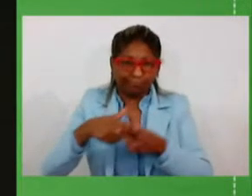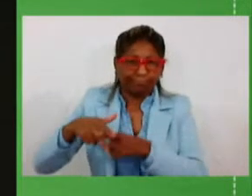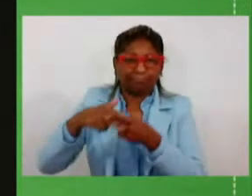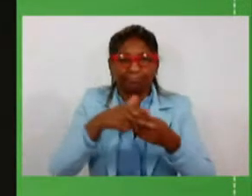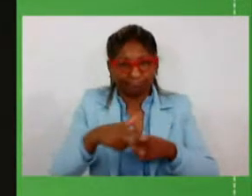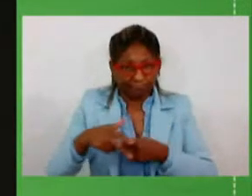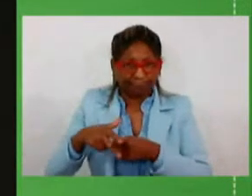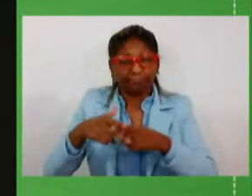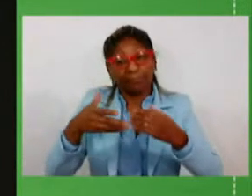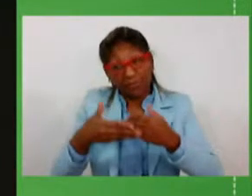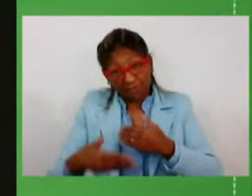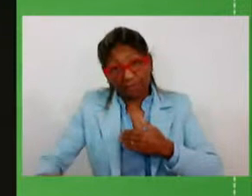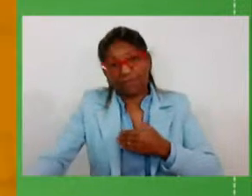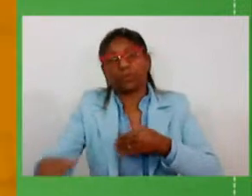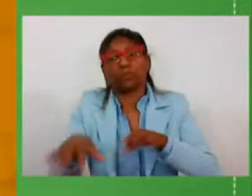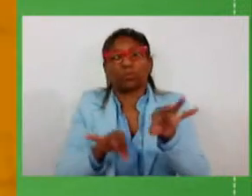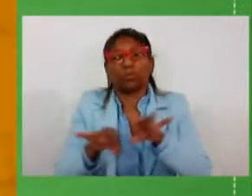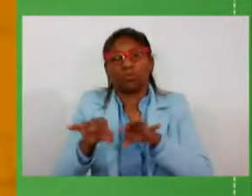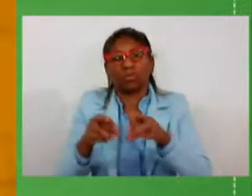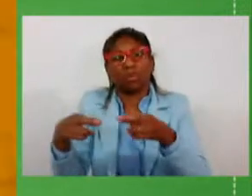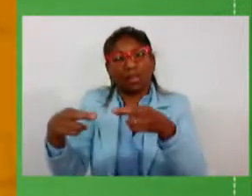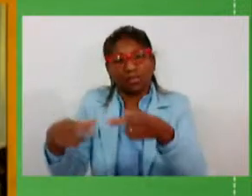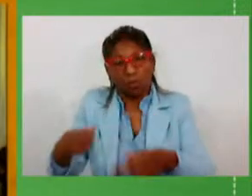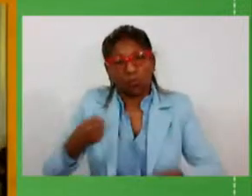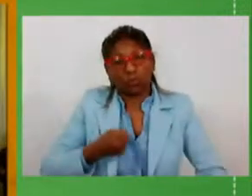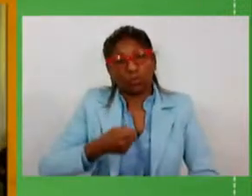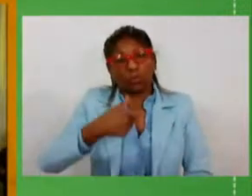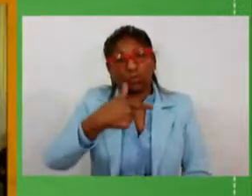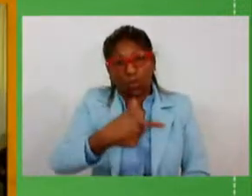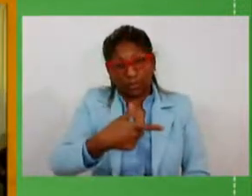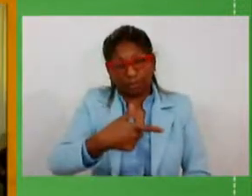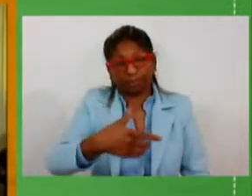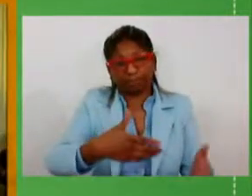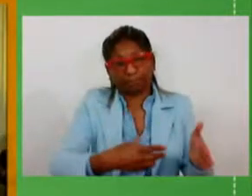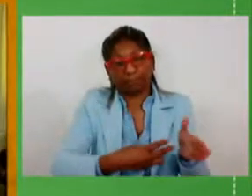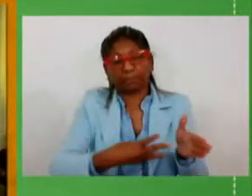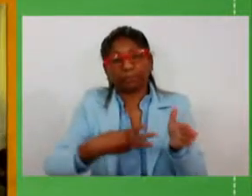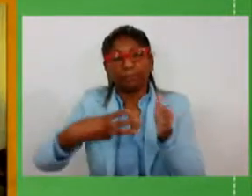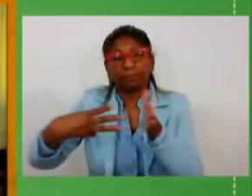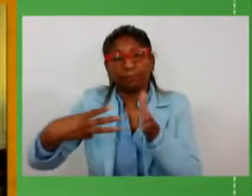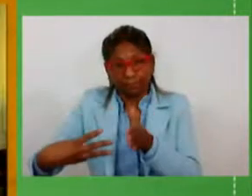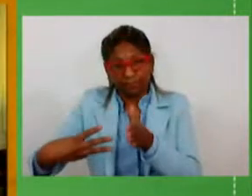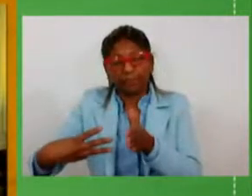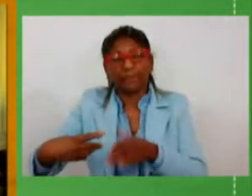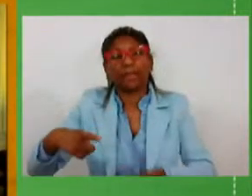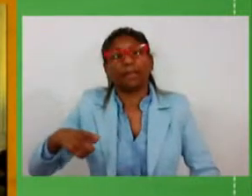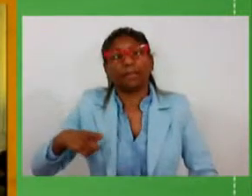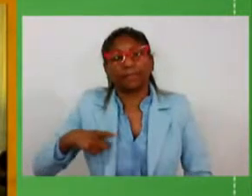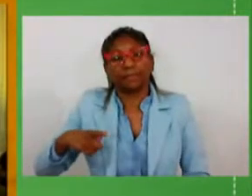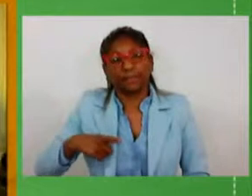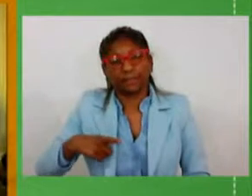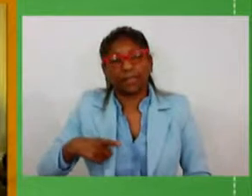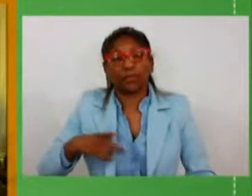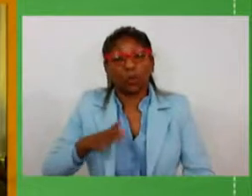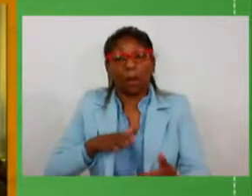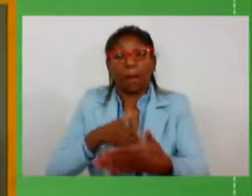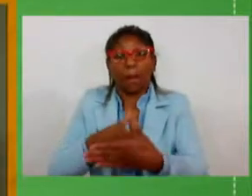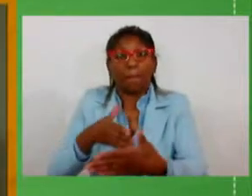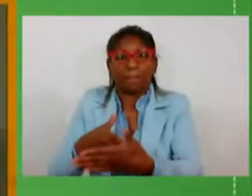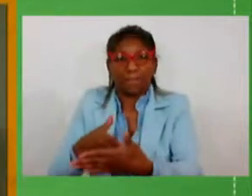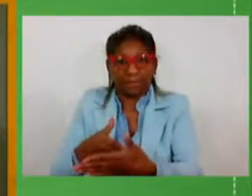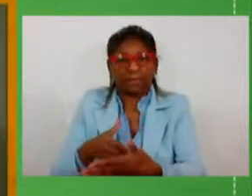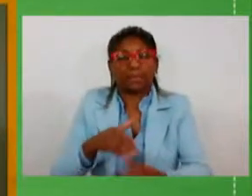executada no projeto da região 2 na região 3 a gente tem nos limites de São Francisco de Paula